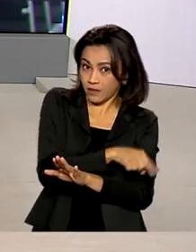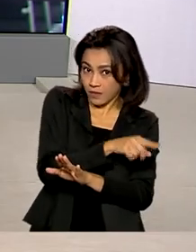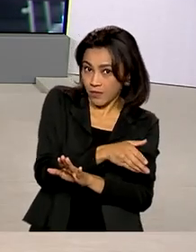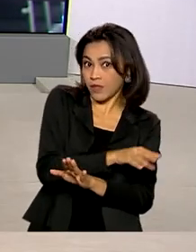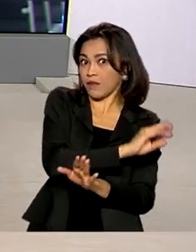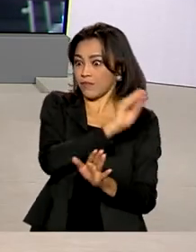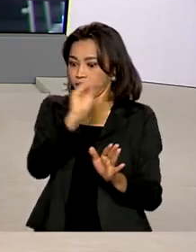Obrigada, Glauco.